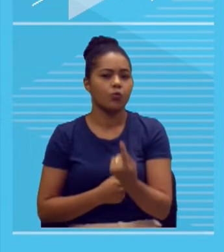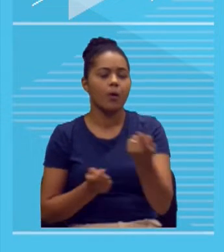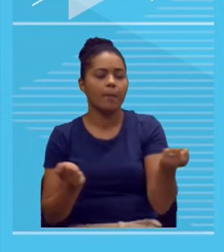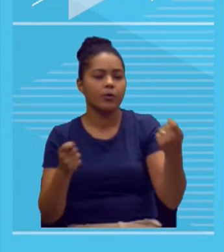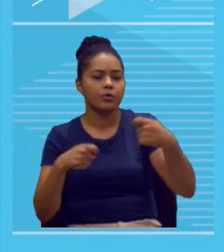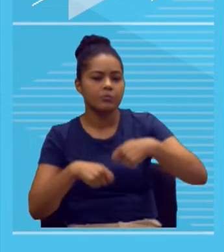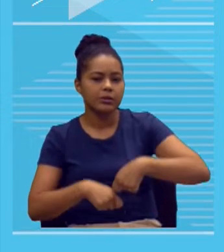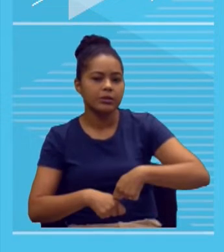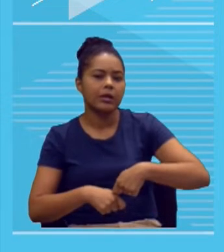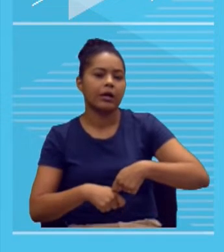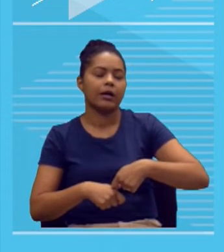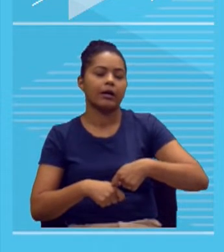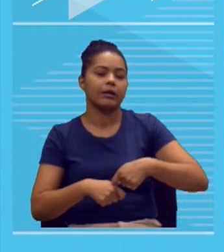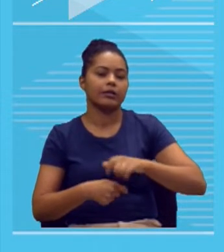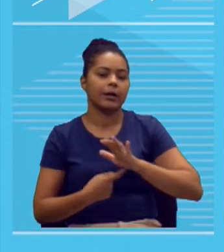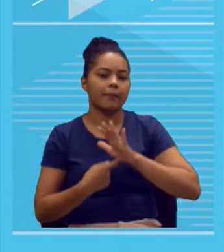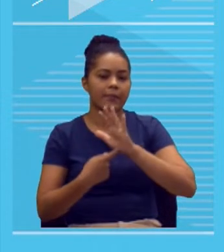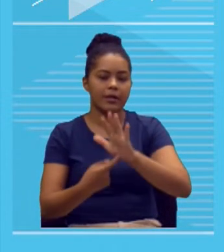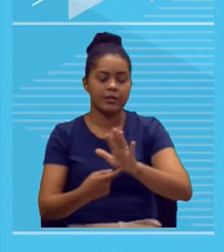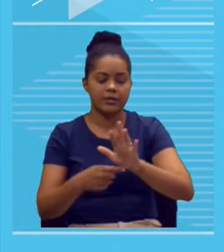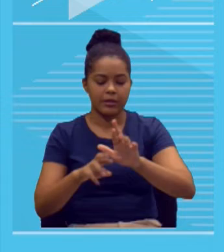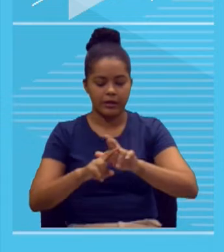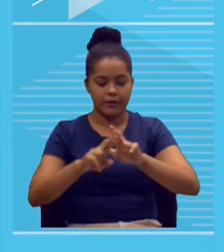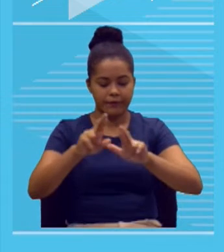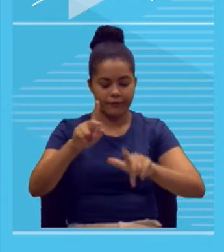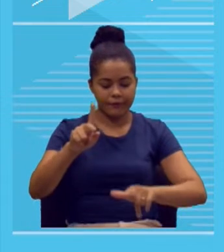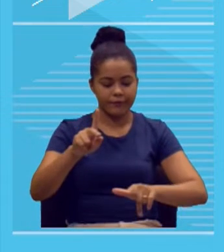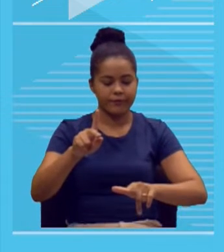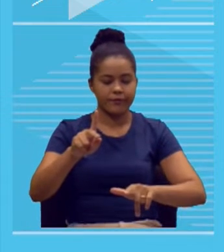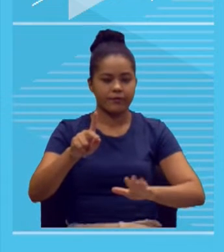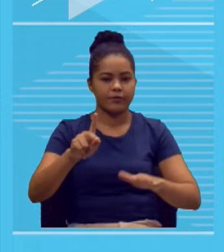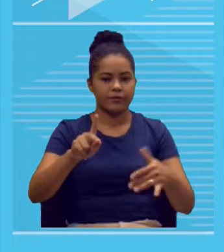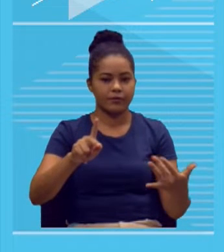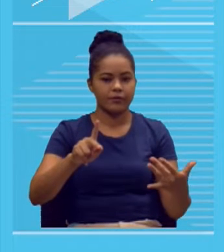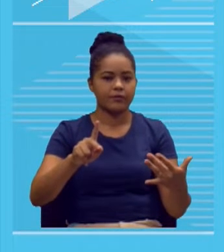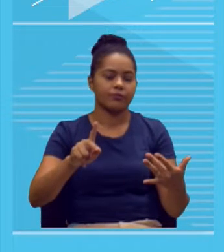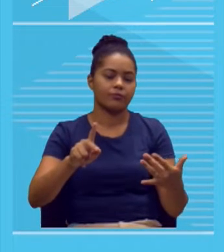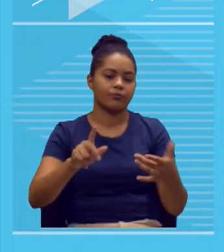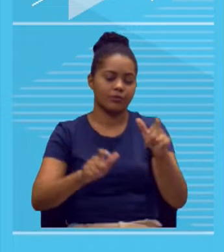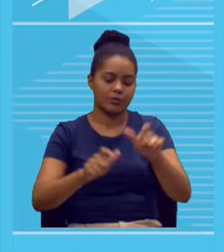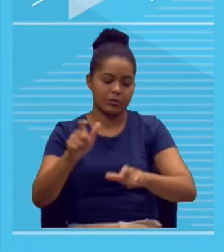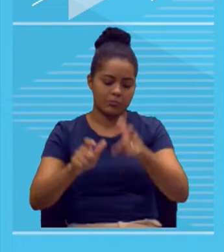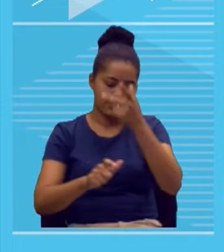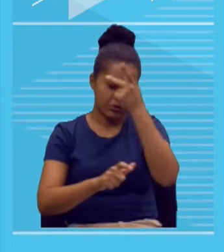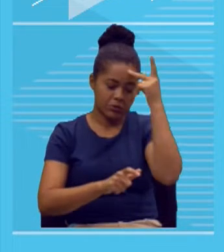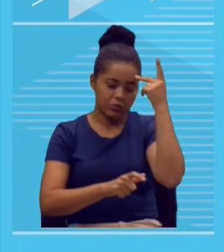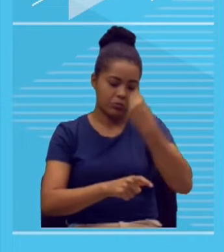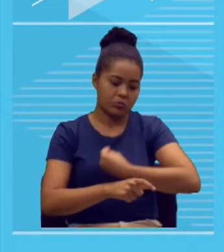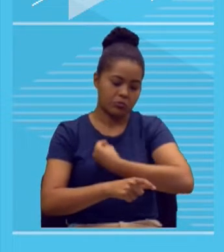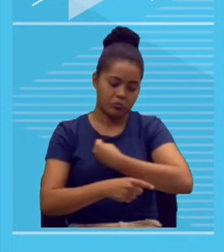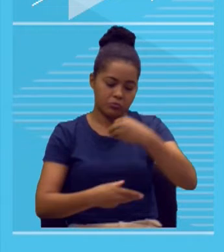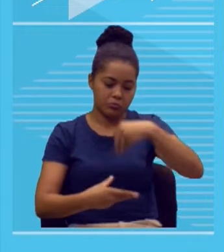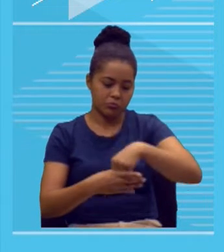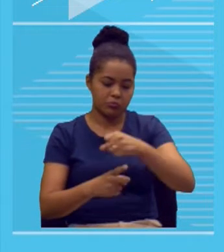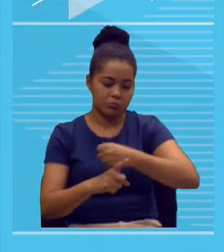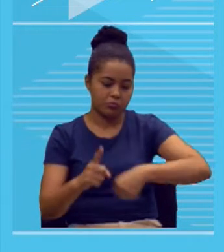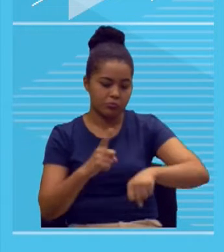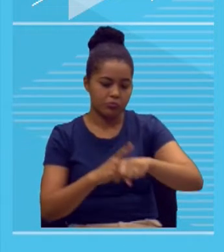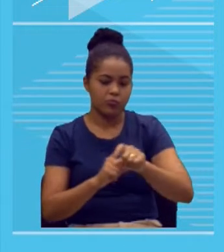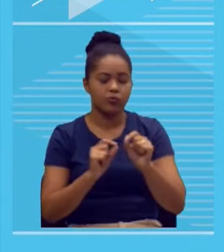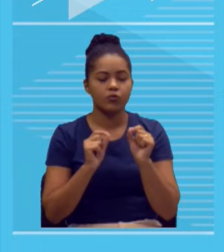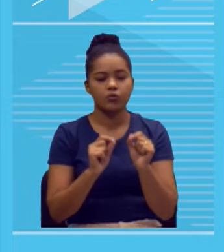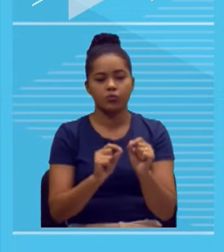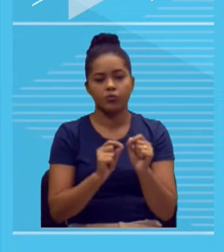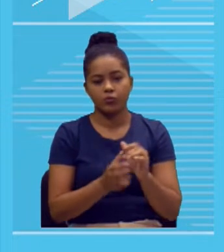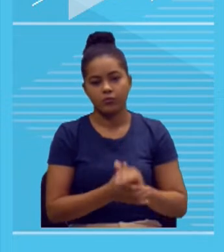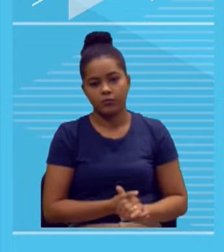essa distinção entre os membros da sociedade, essas desigualdades, é o